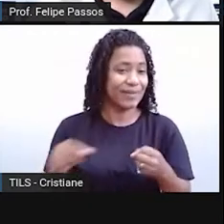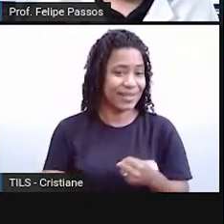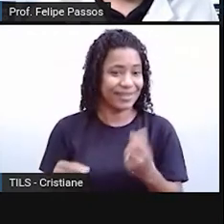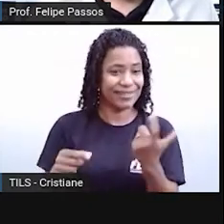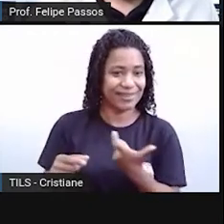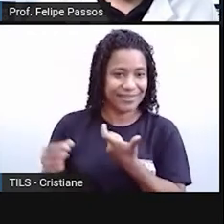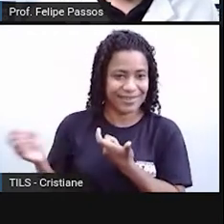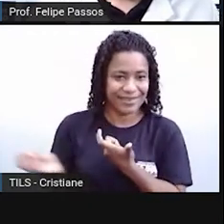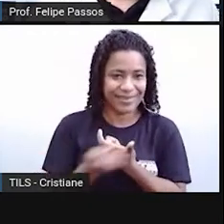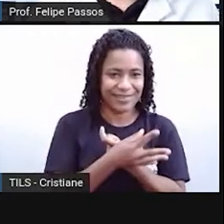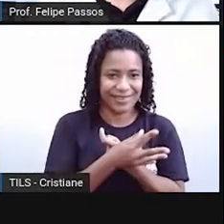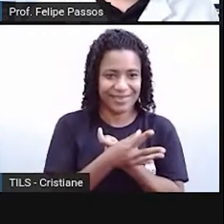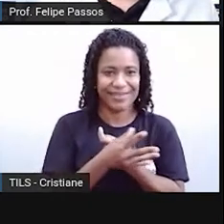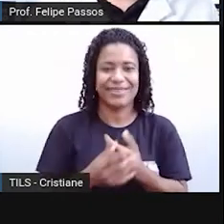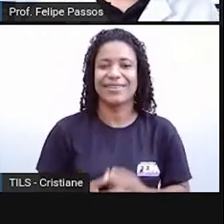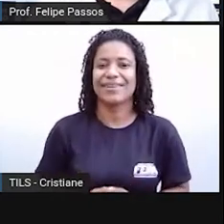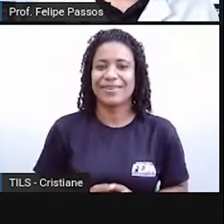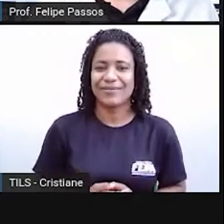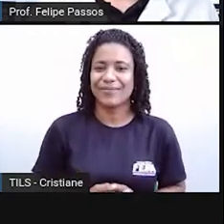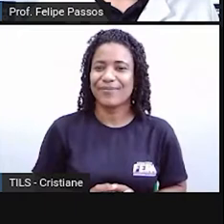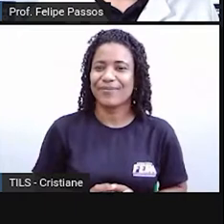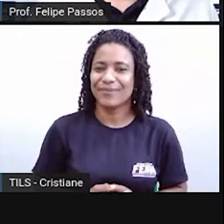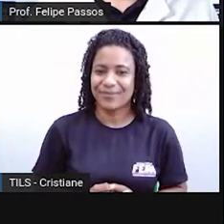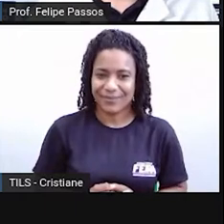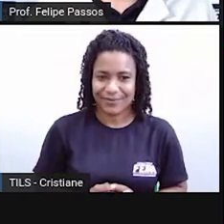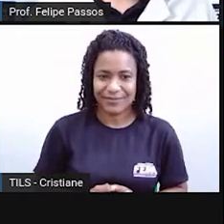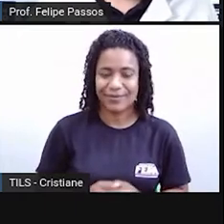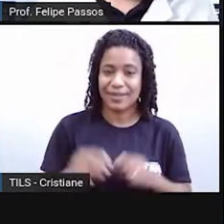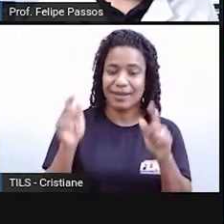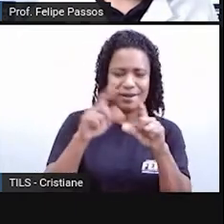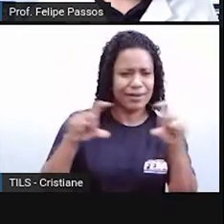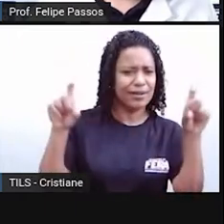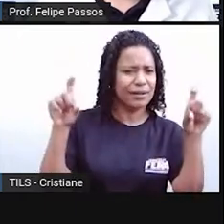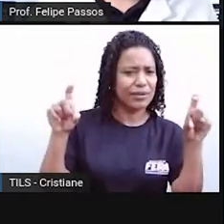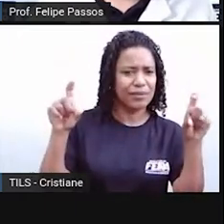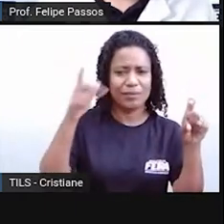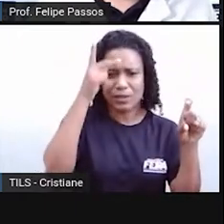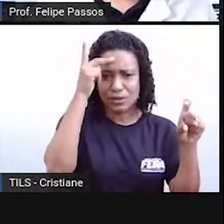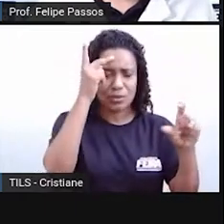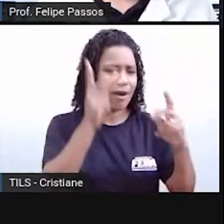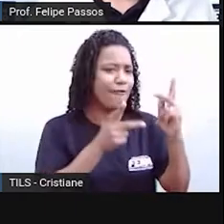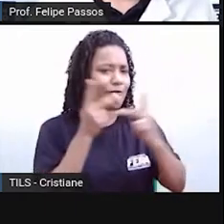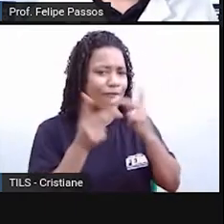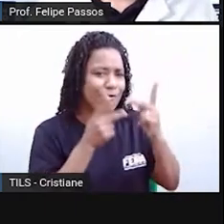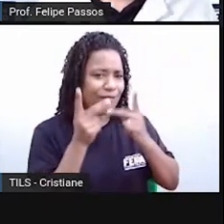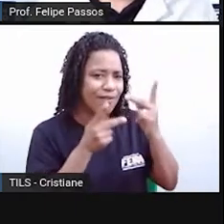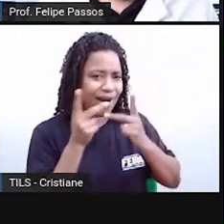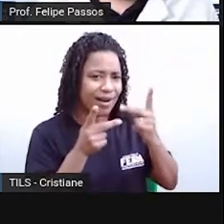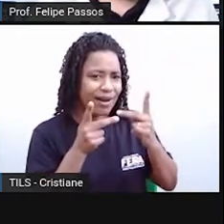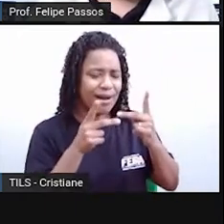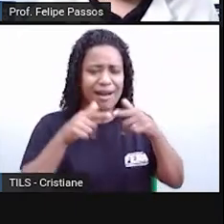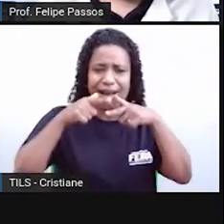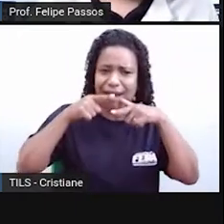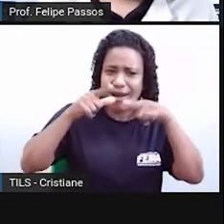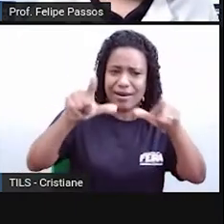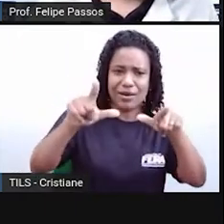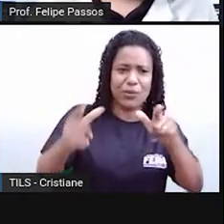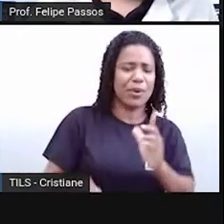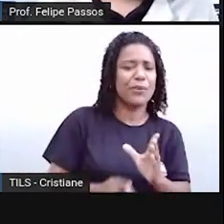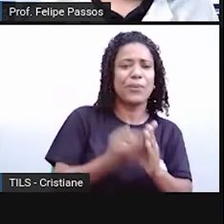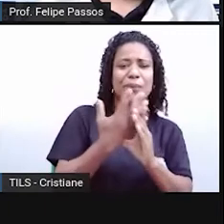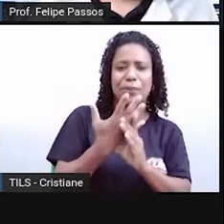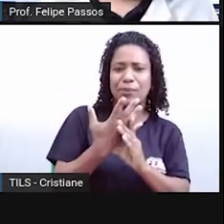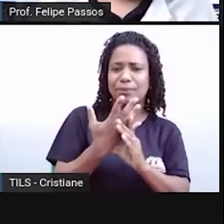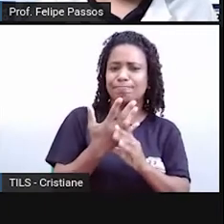Bora lá. O falante, ele faz a língua. O que é que isso significa? A palavra, ela pode não